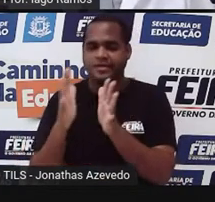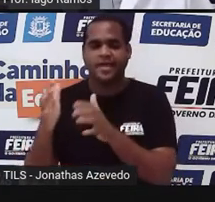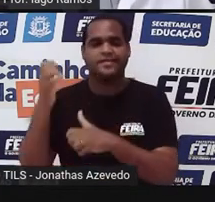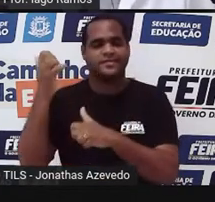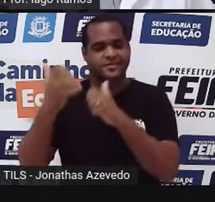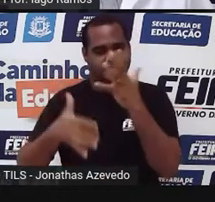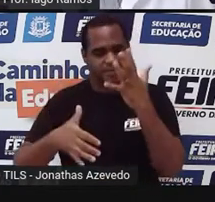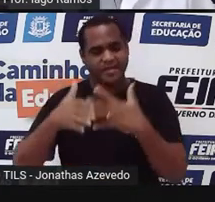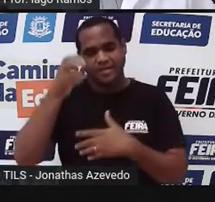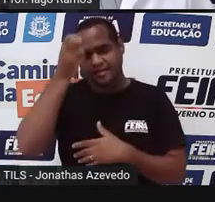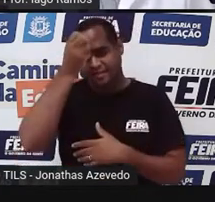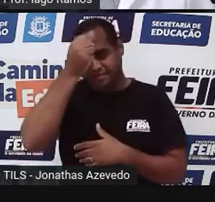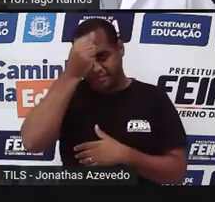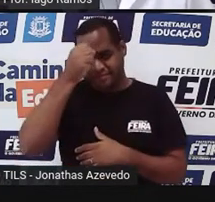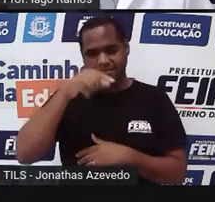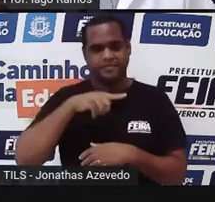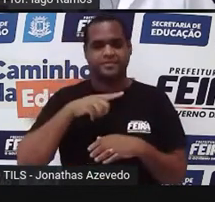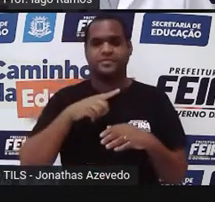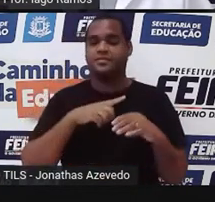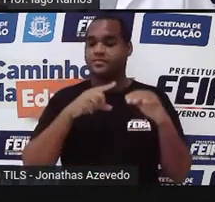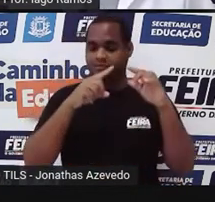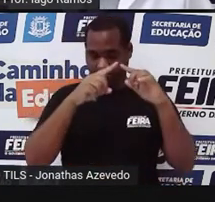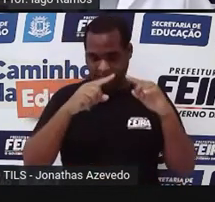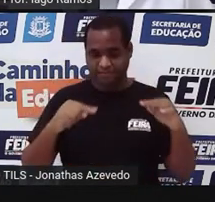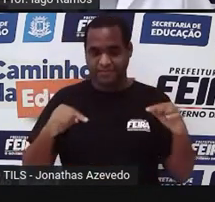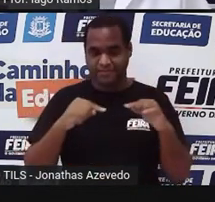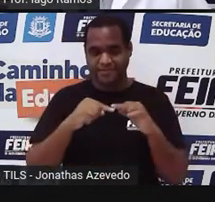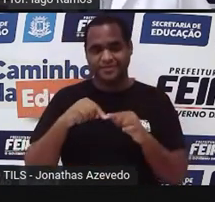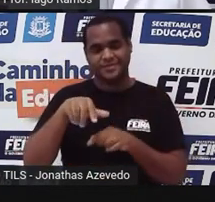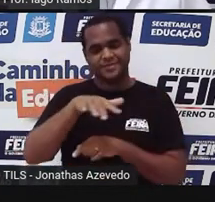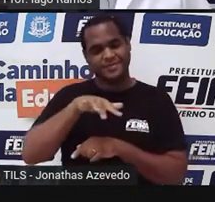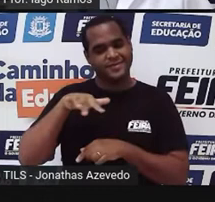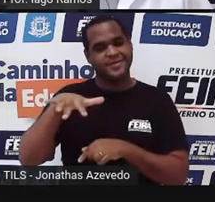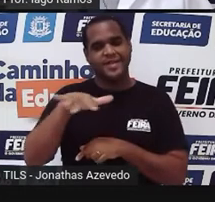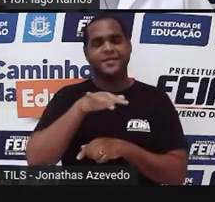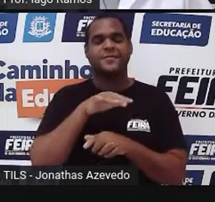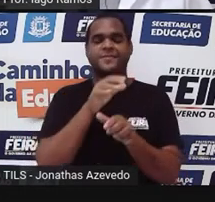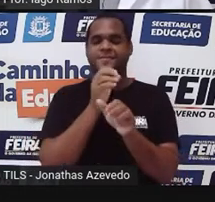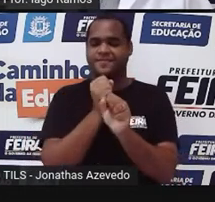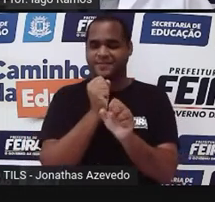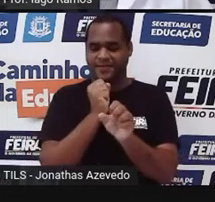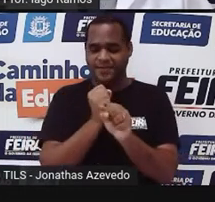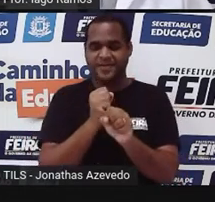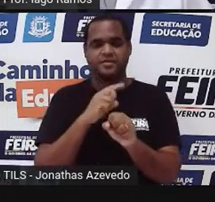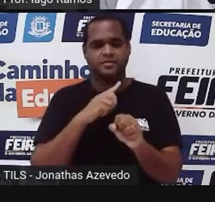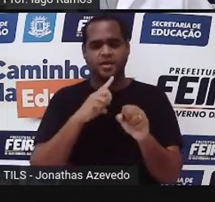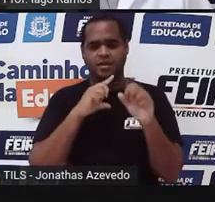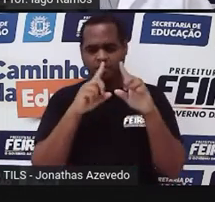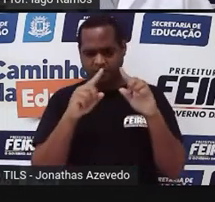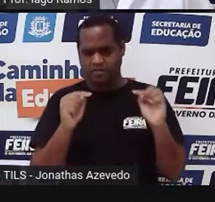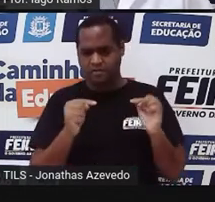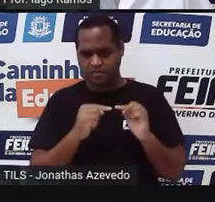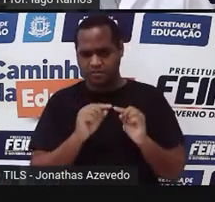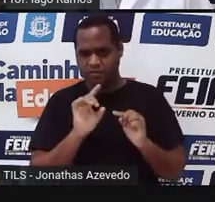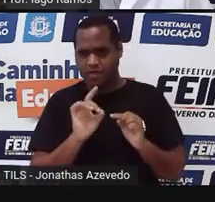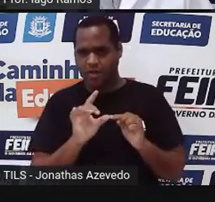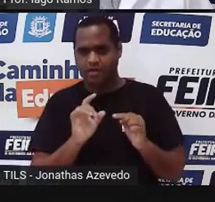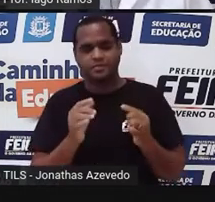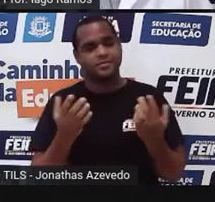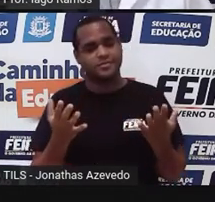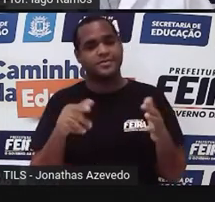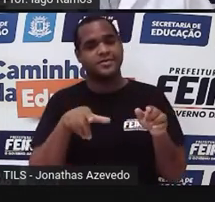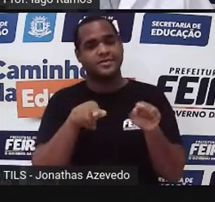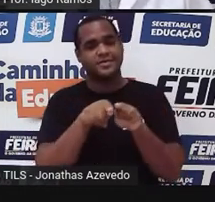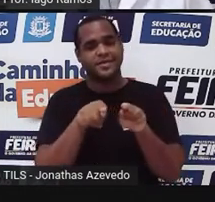o cálculo de área de retângulos, mas a gente só viu de retângulos, não. A gente viu